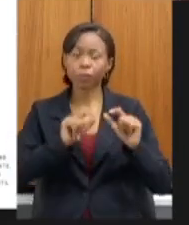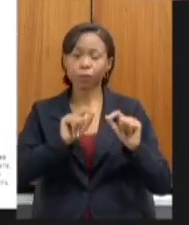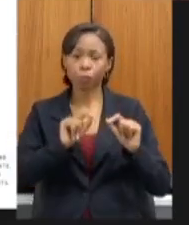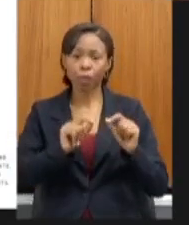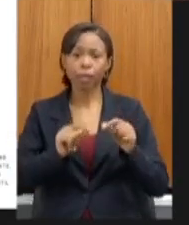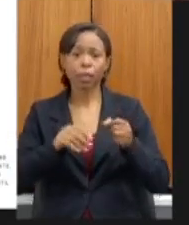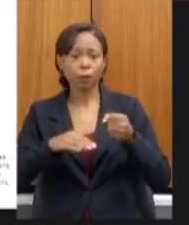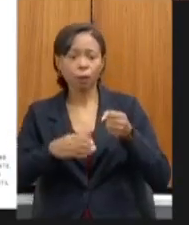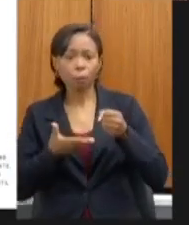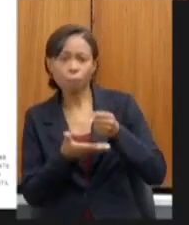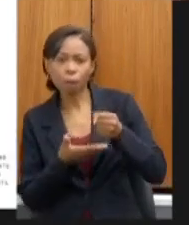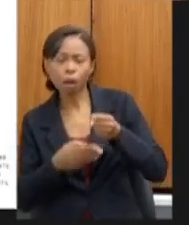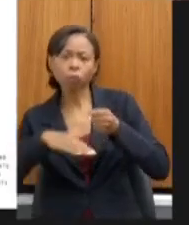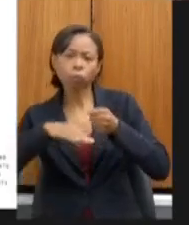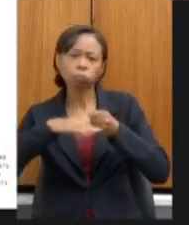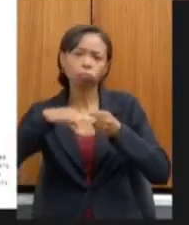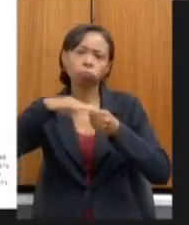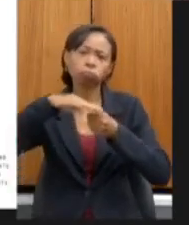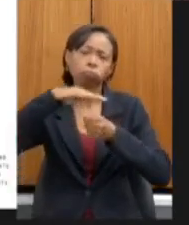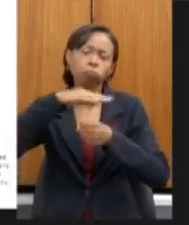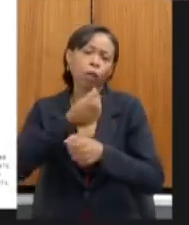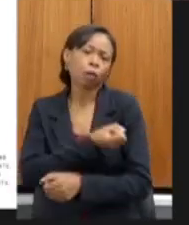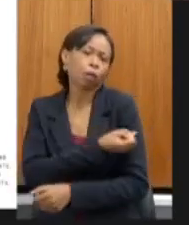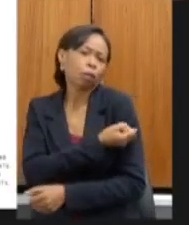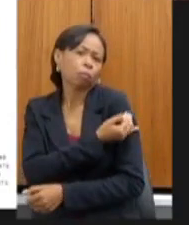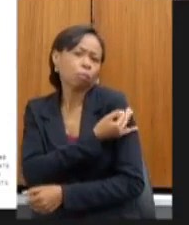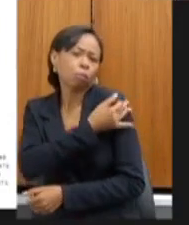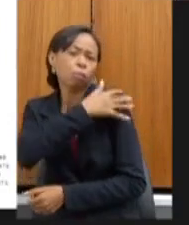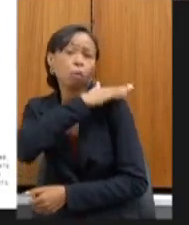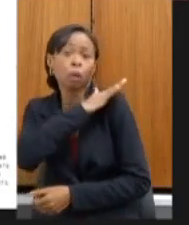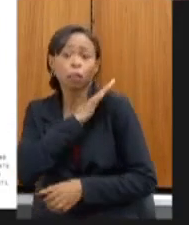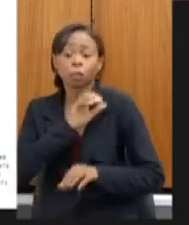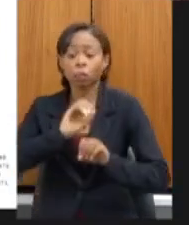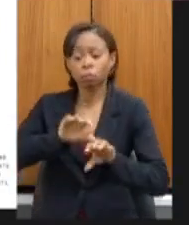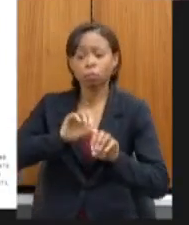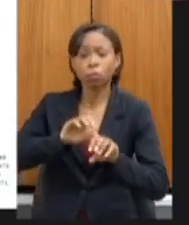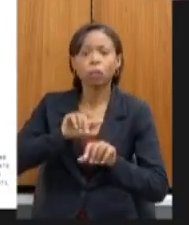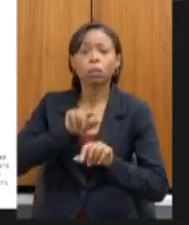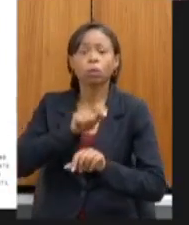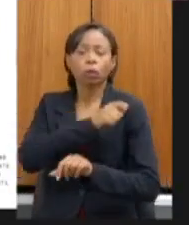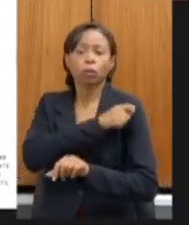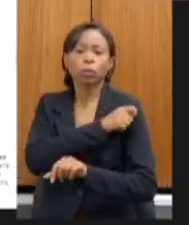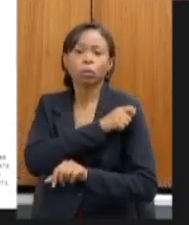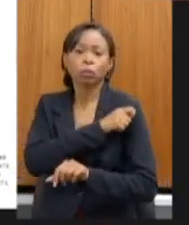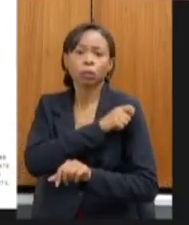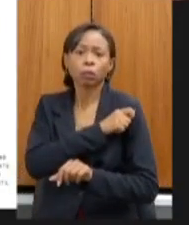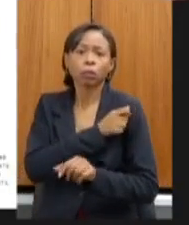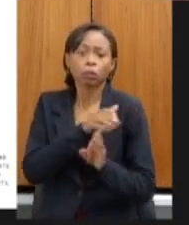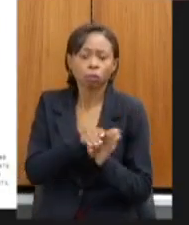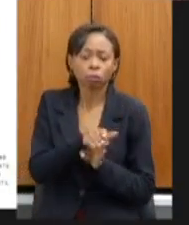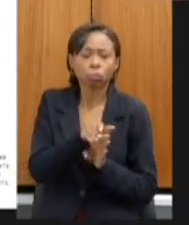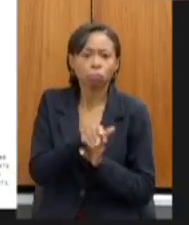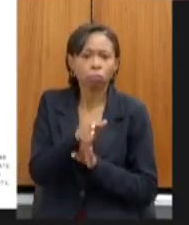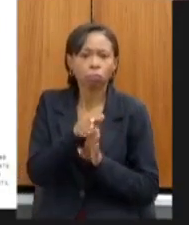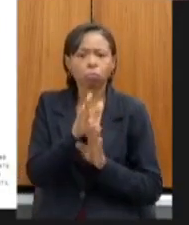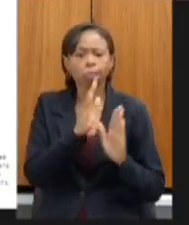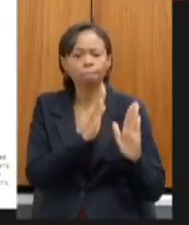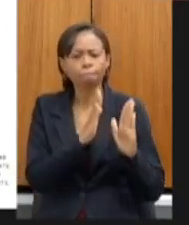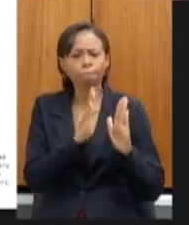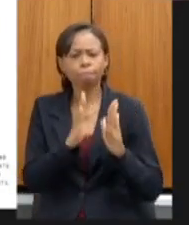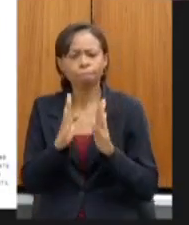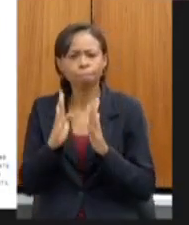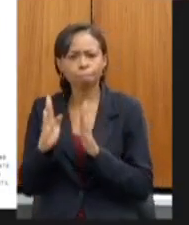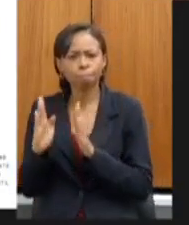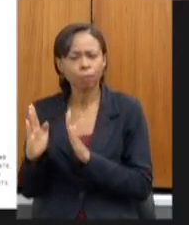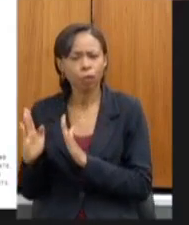que o aluno tem essa orientação periódica para que se consiga manter um ritmo